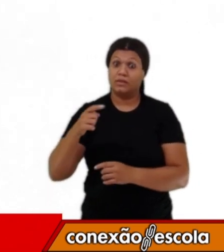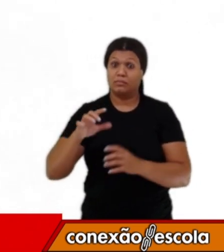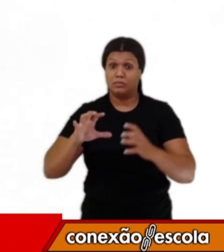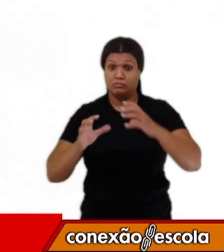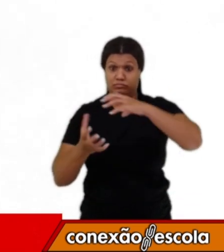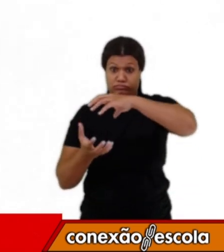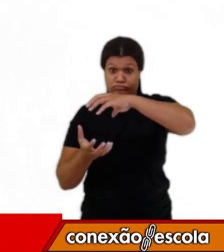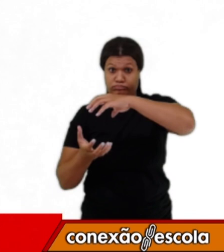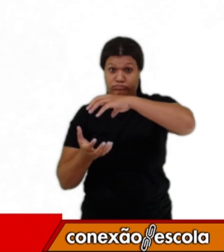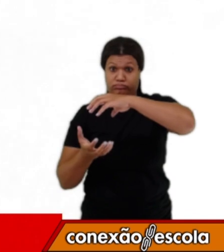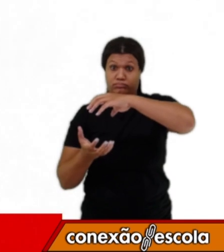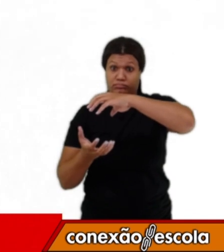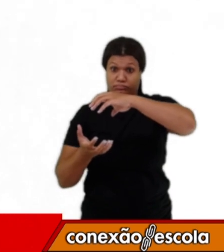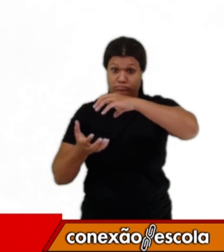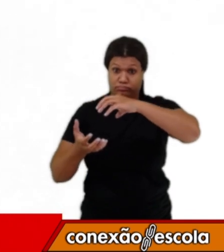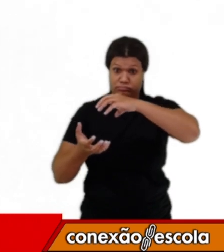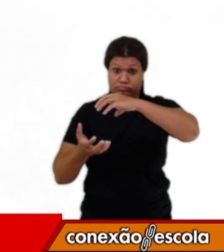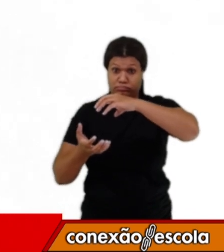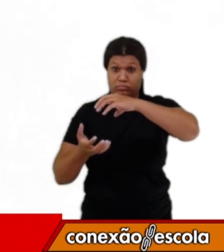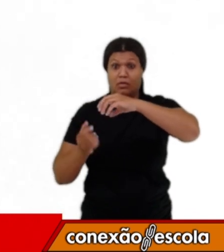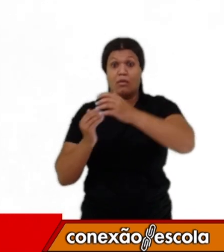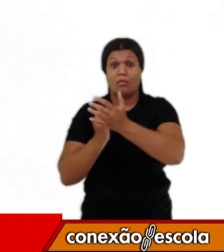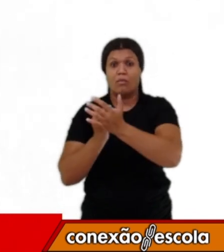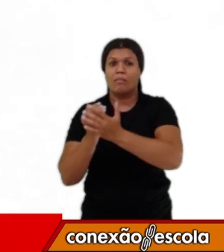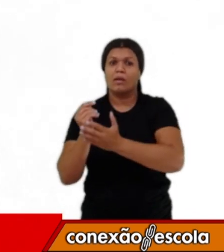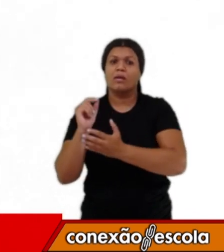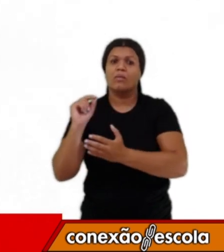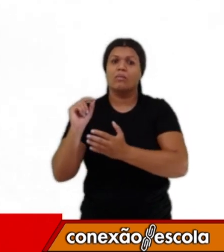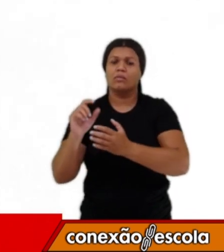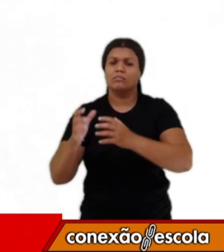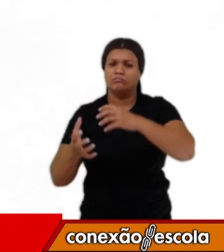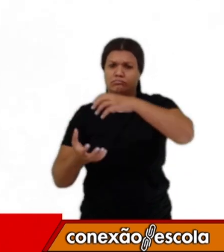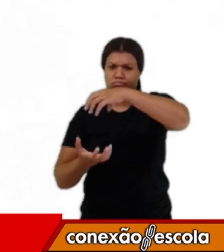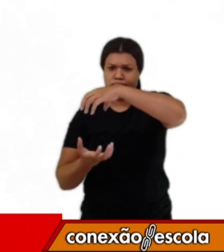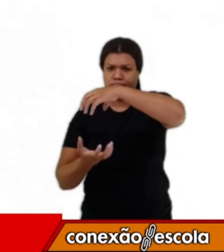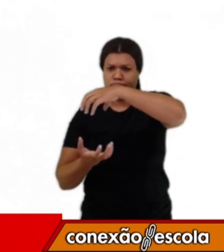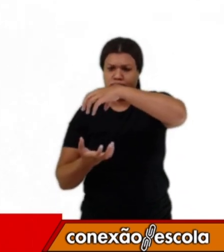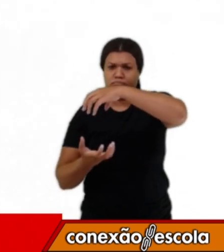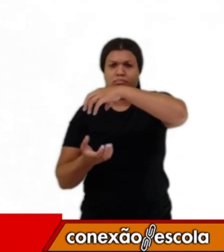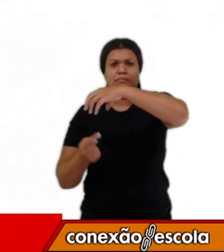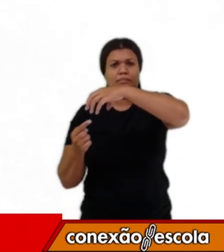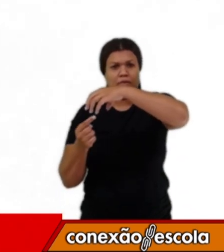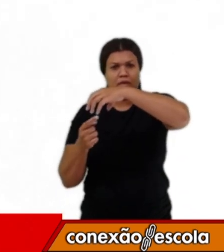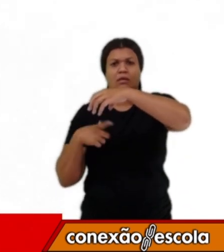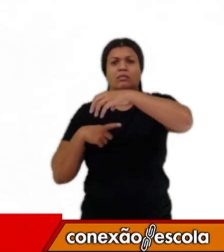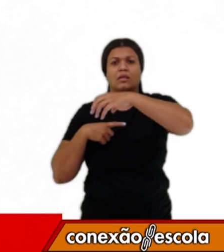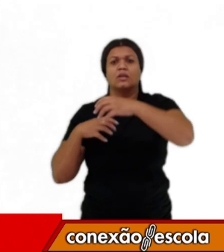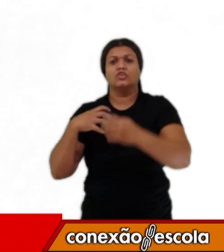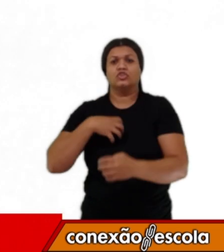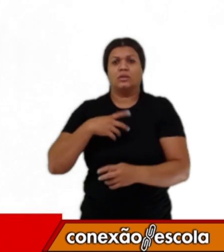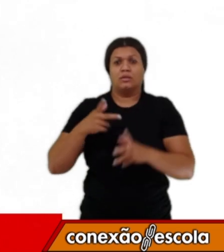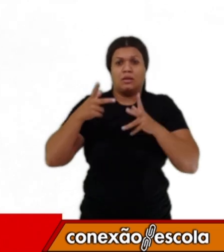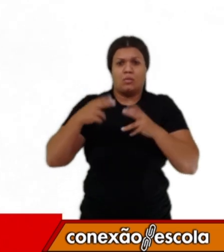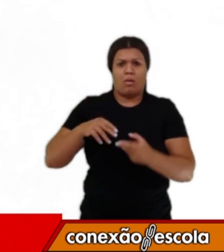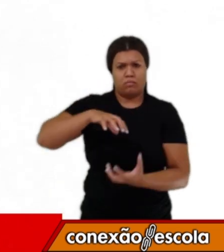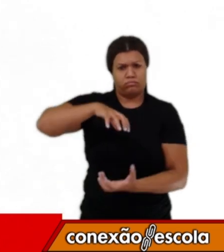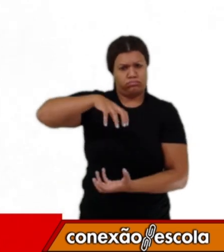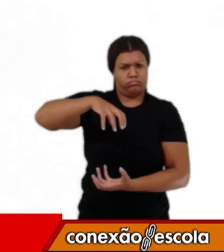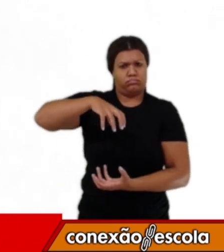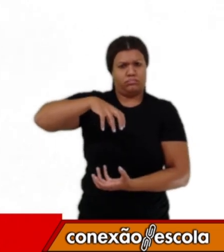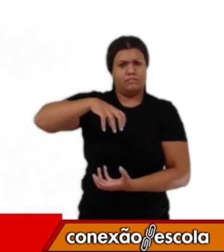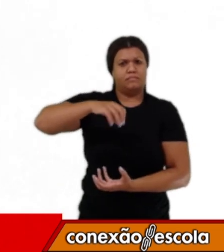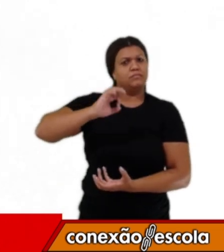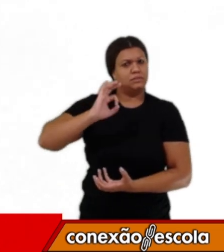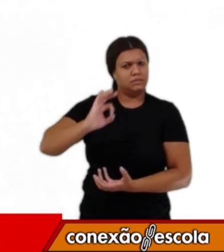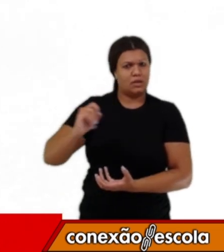equinócio, que é quando os raios solares atingem os dois hemisférios de forma igual. Isso